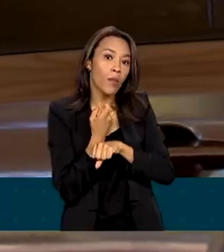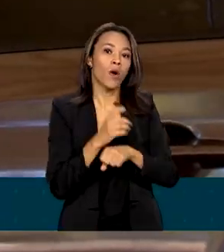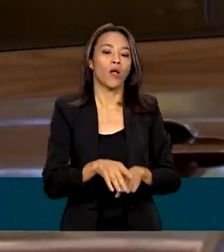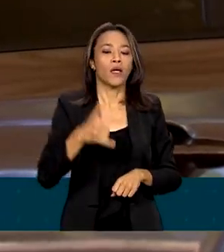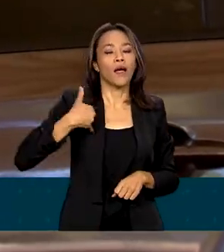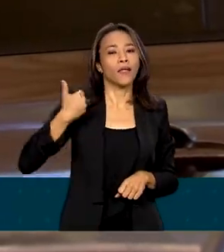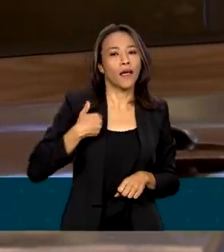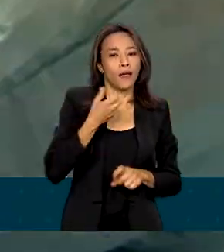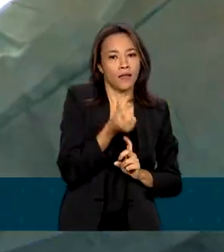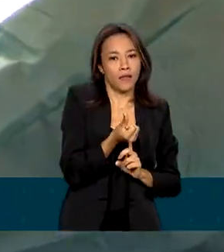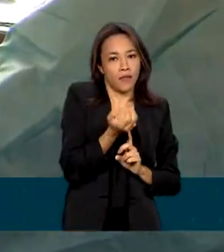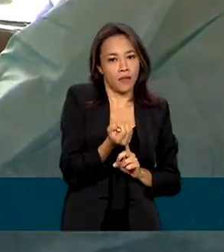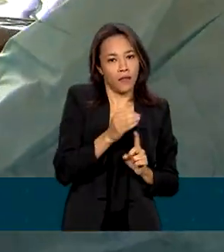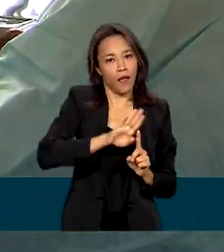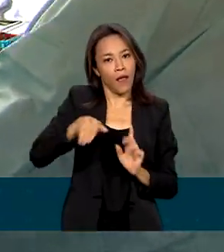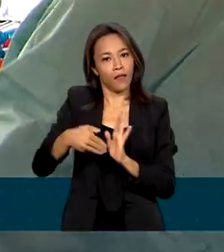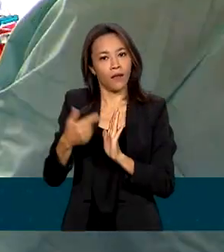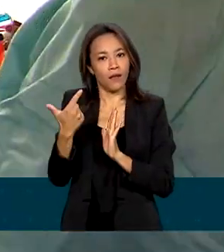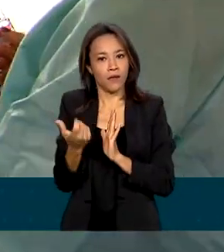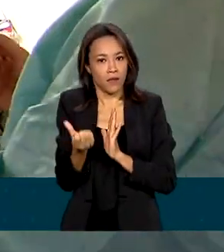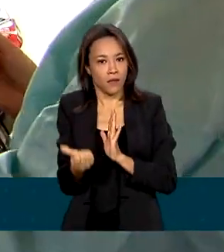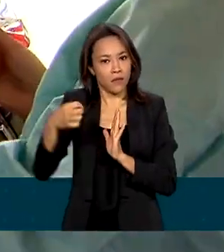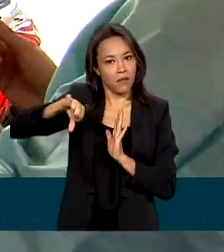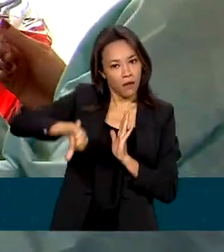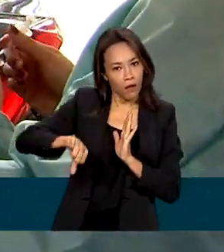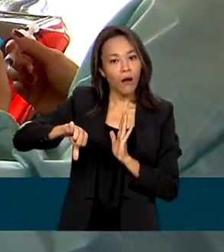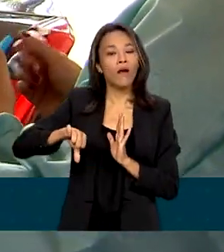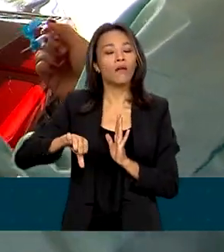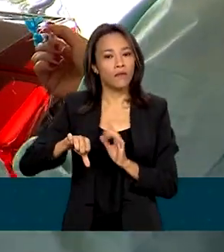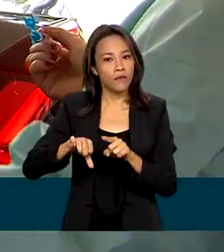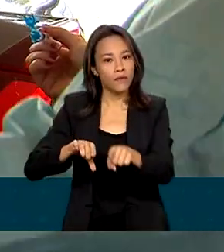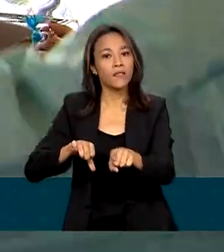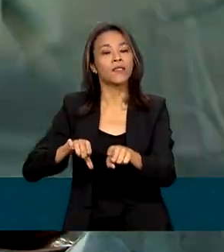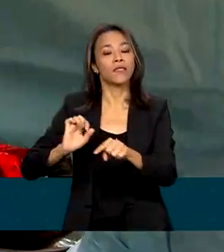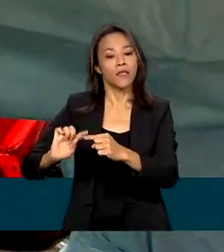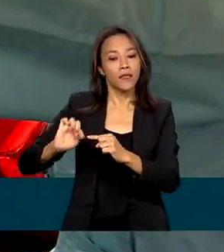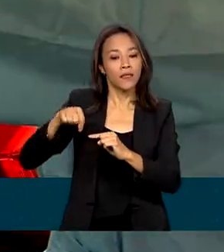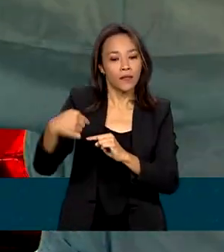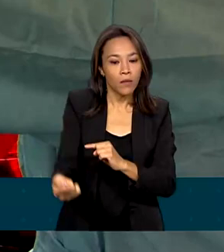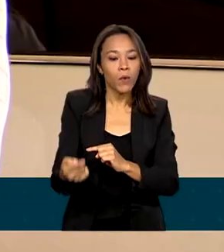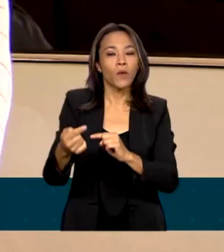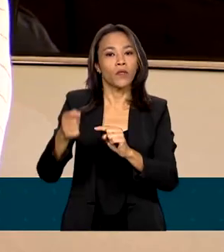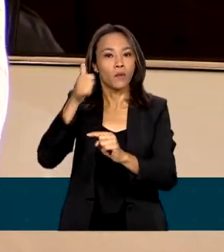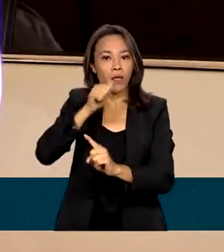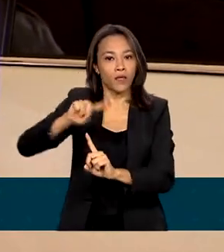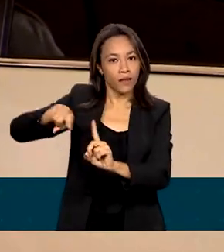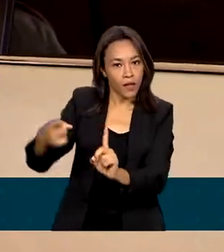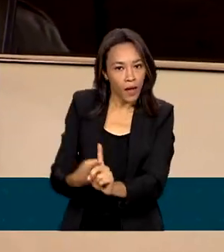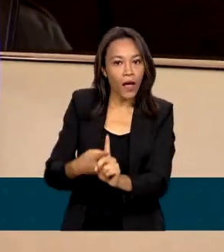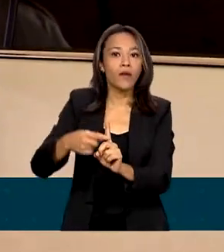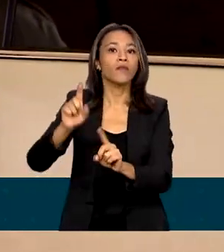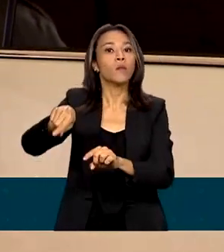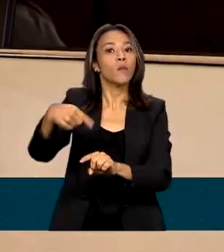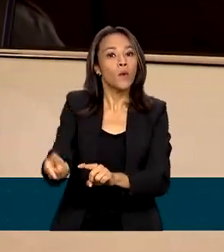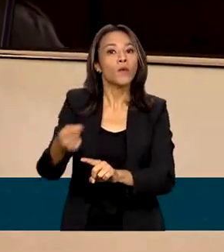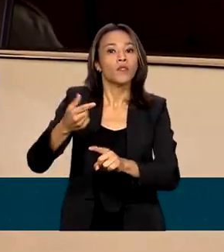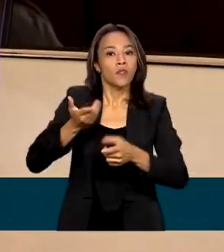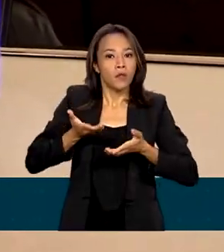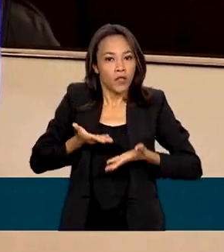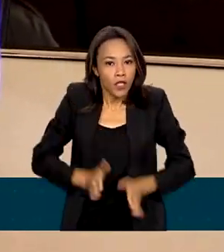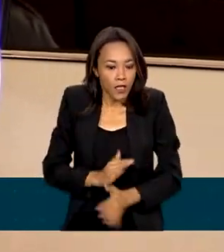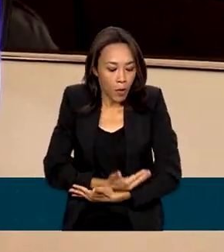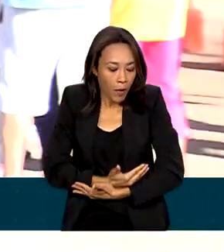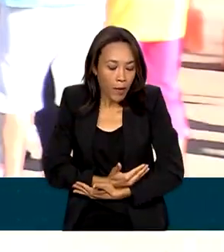idade entre 60 e 69 anos, também seguidos por gestantes e puérperas e também profissionais